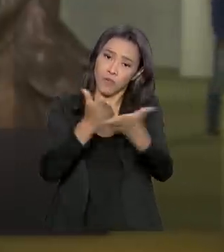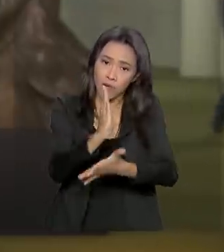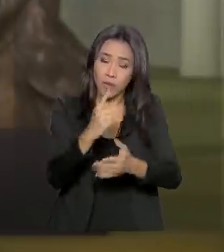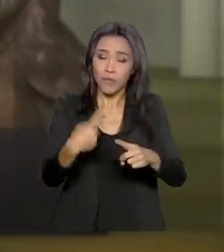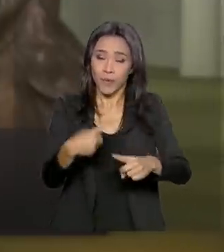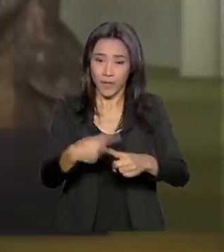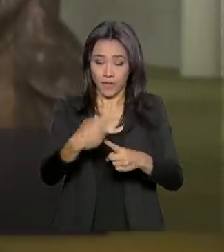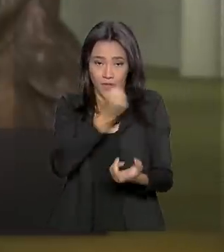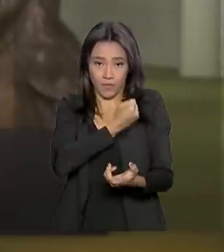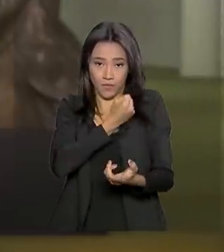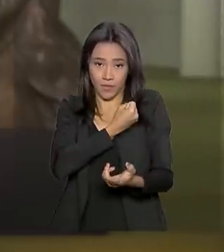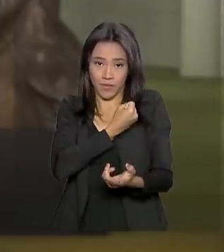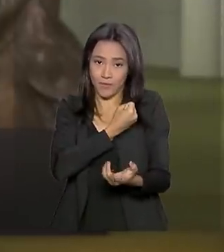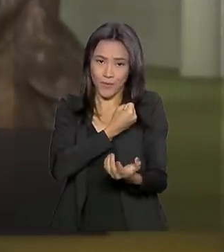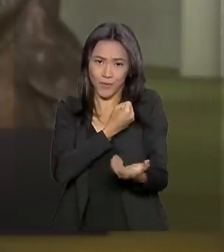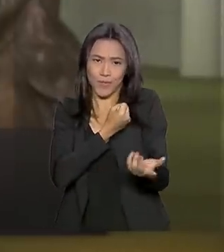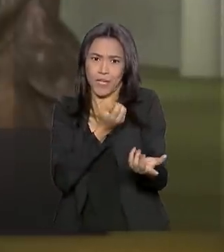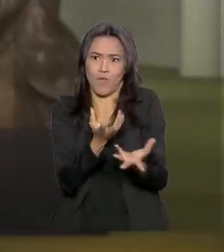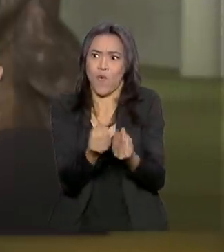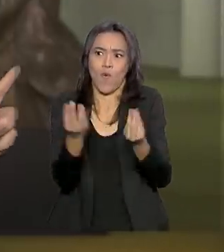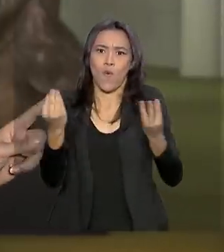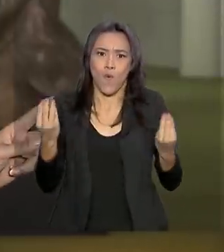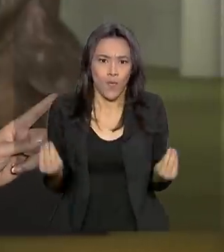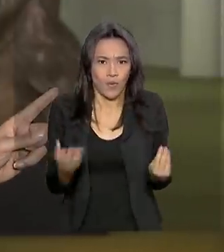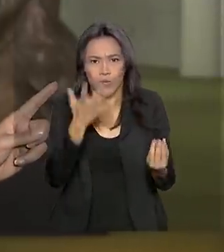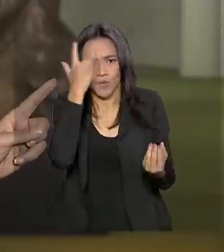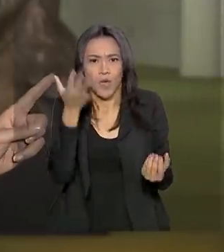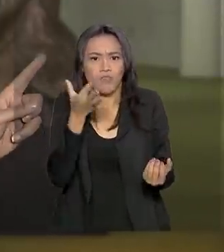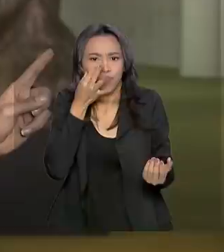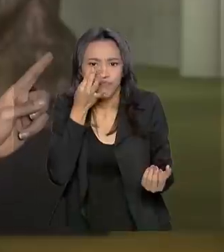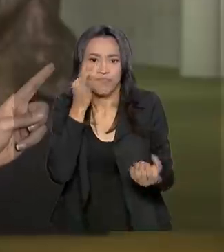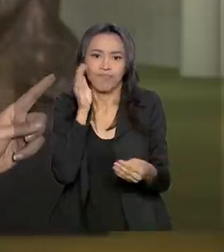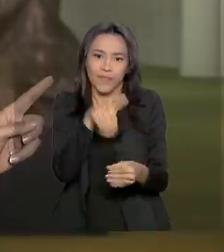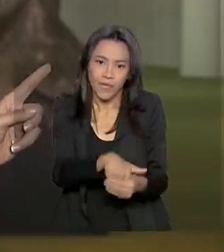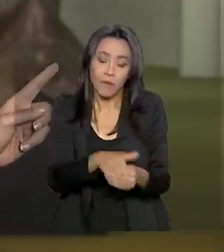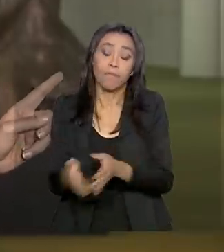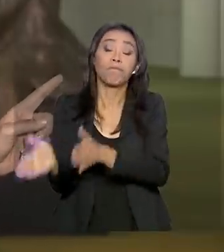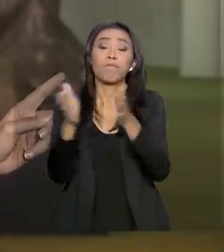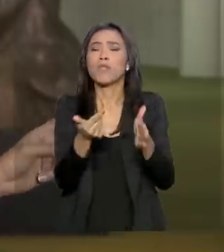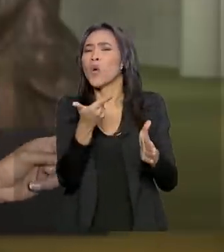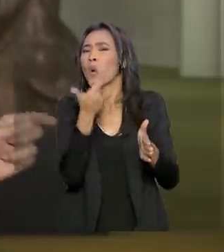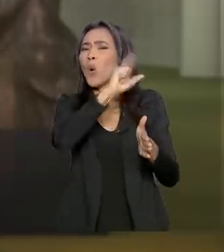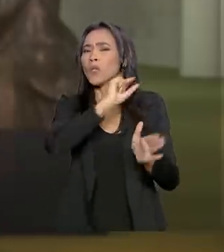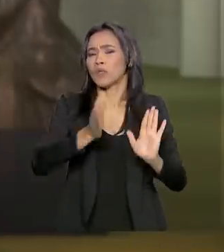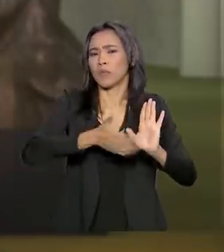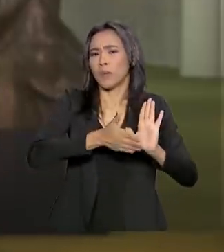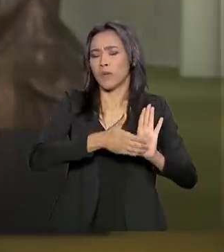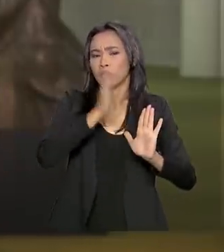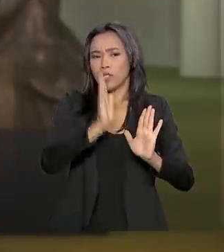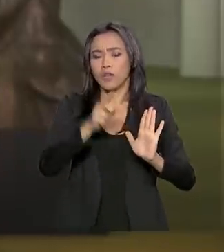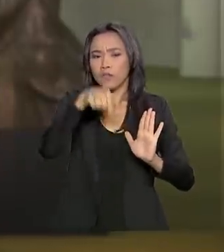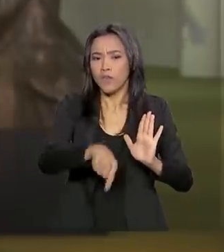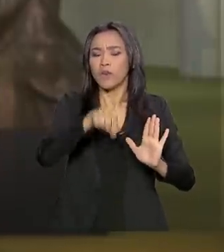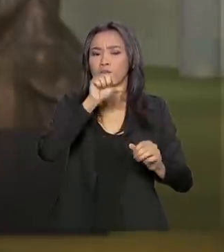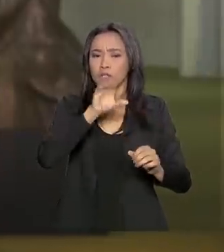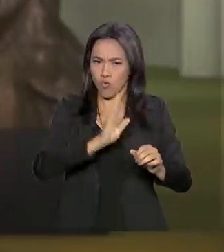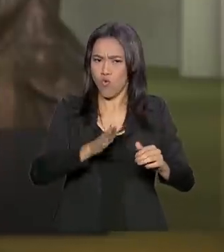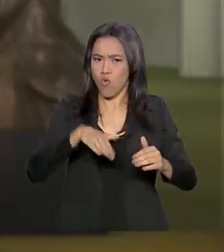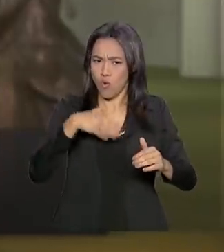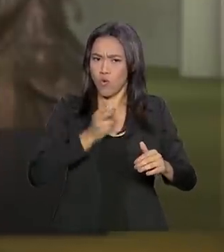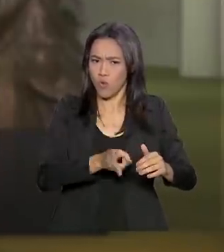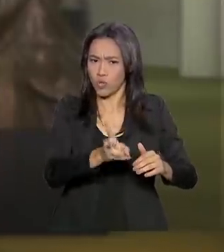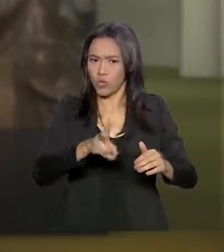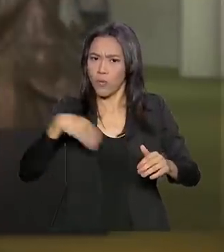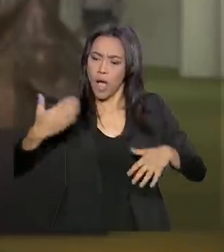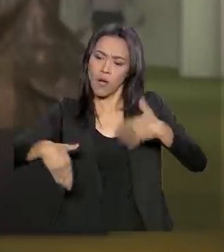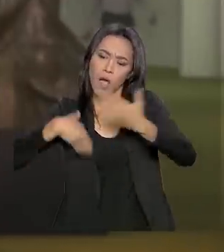exigido não seria tão alto. E lembrando, aquela outra proposta que foi aprovada aqui no Plenário da Câmara continua tramitando lá no Senado, está